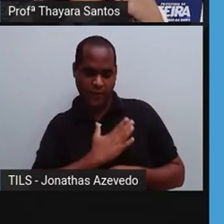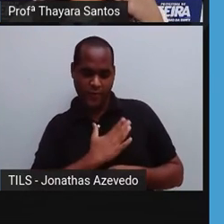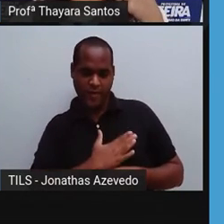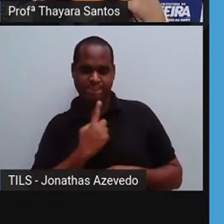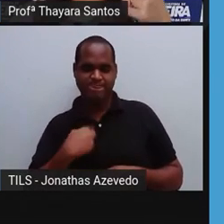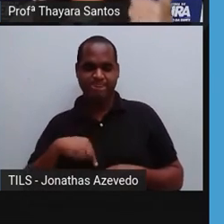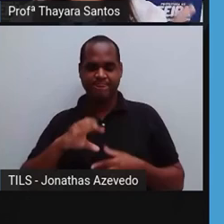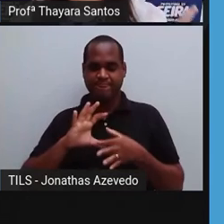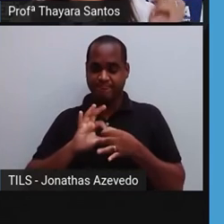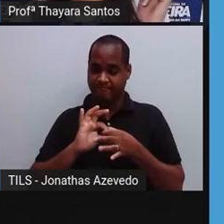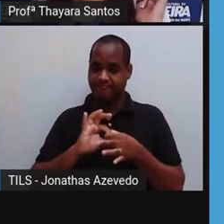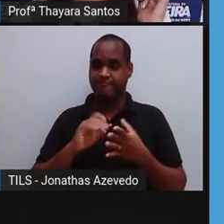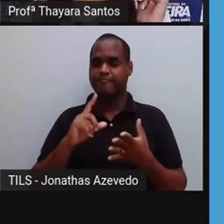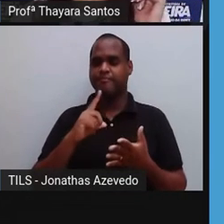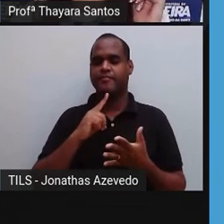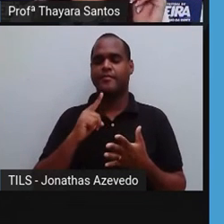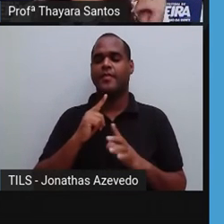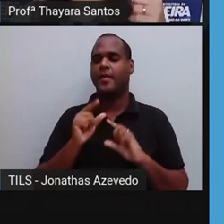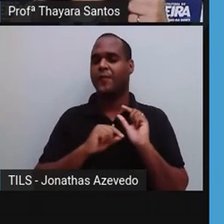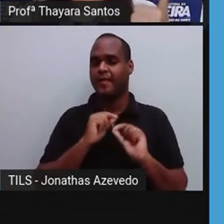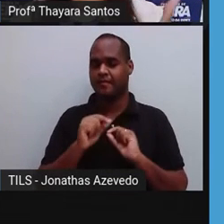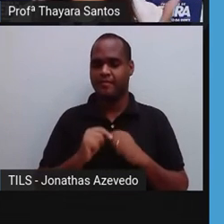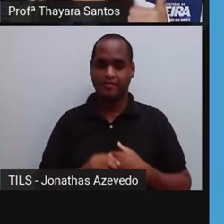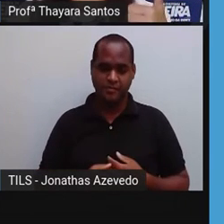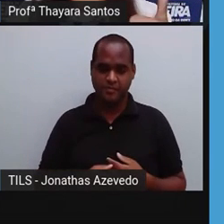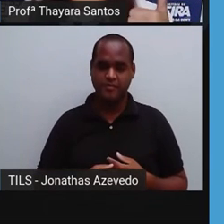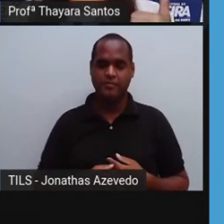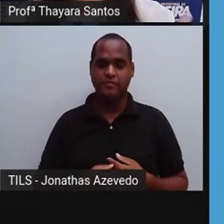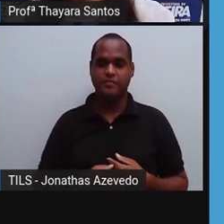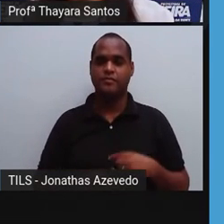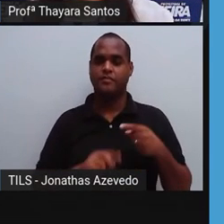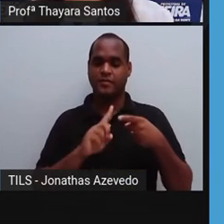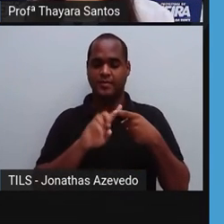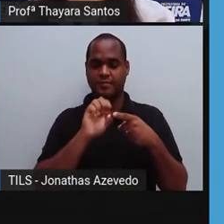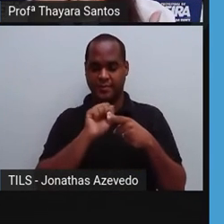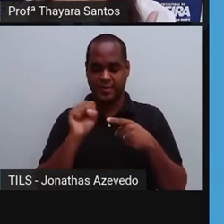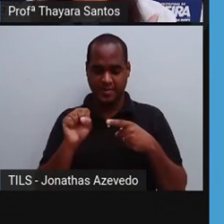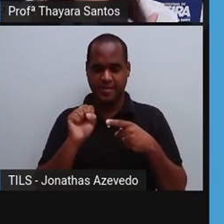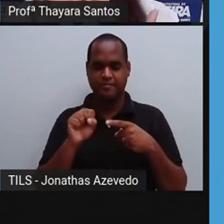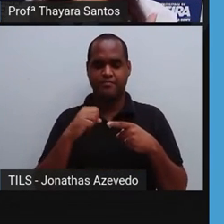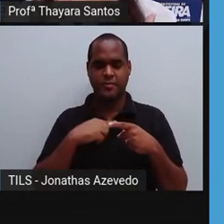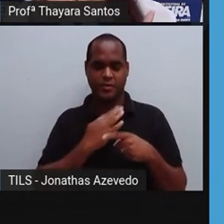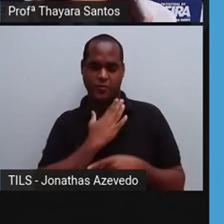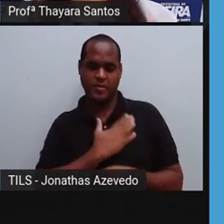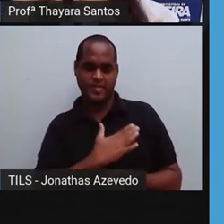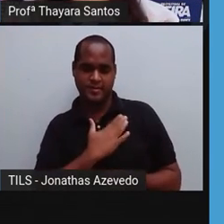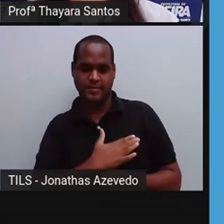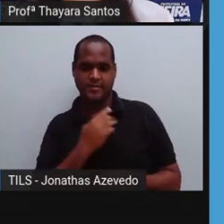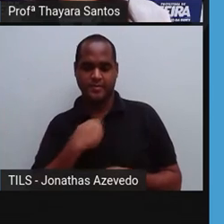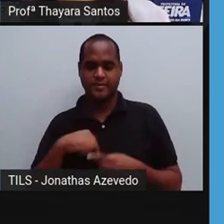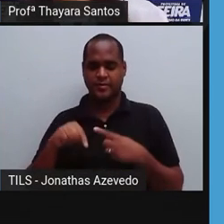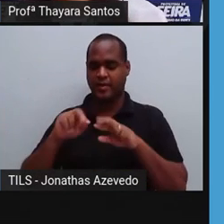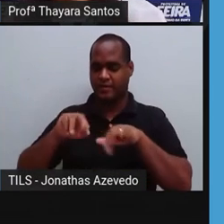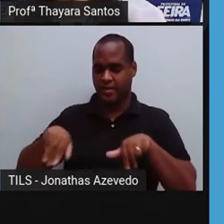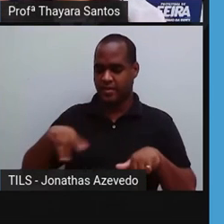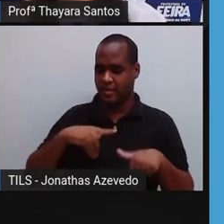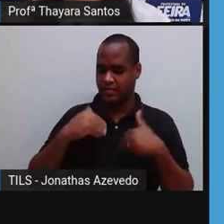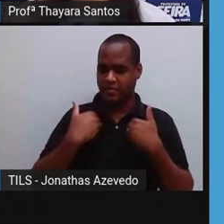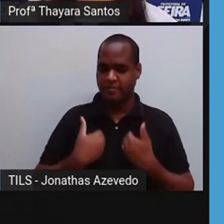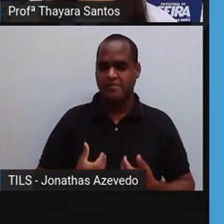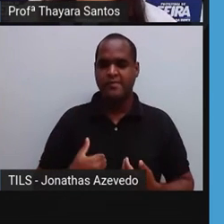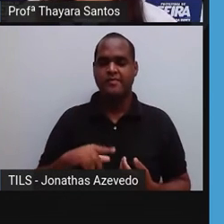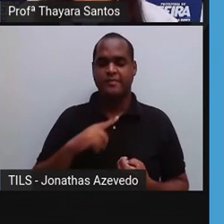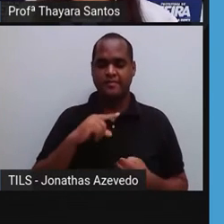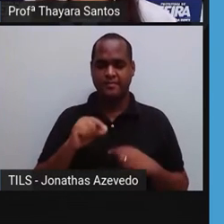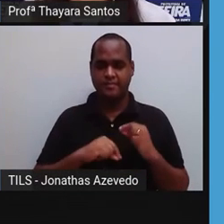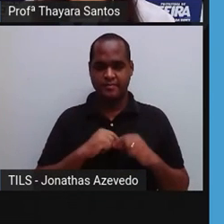a gente tem a circulação, a circulação sistêmica, que é entre o coração e os demais órgãos do corpo, menos